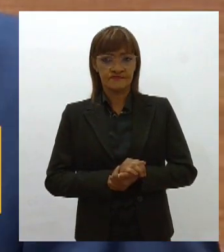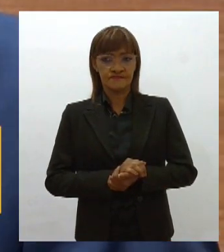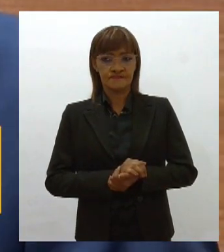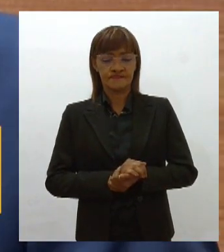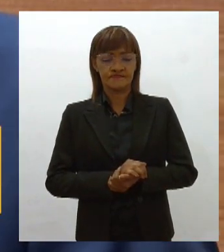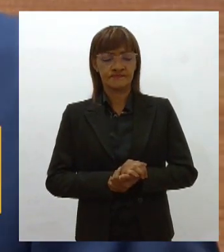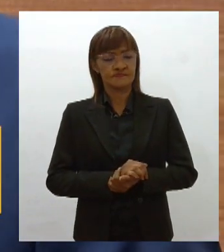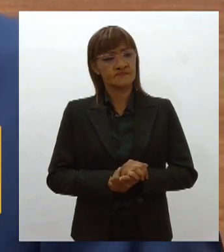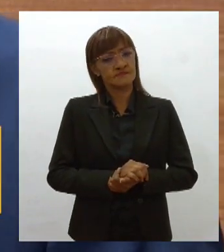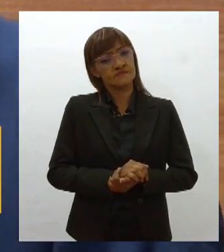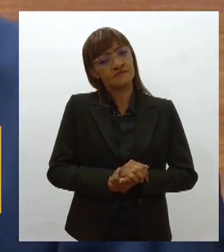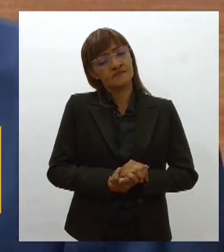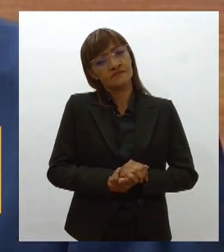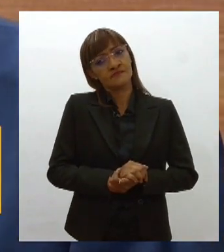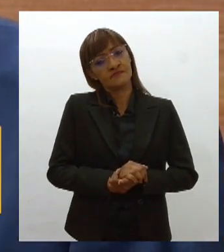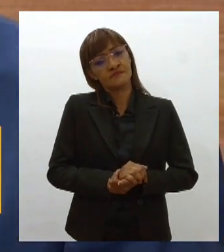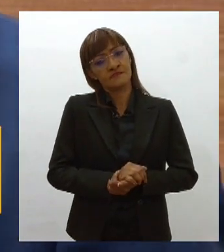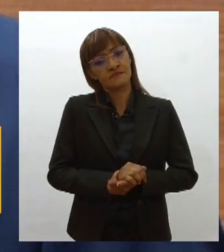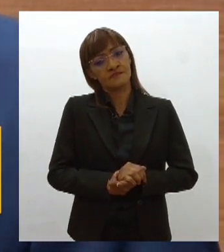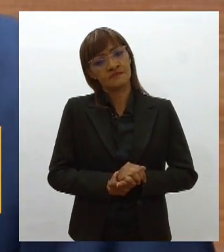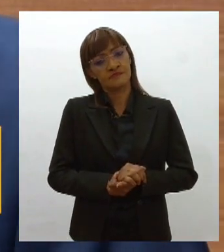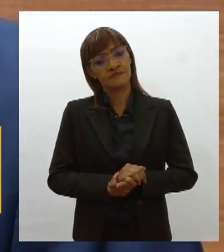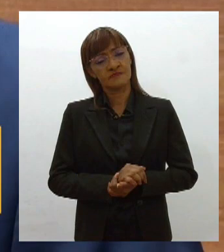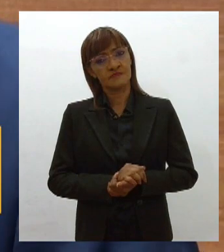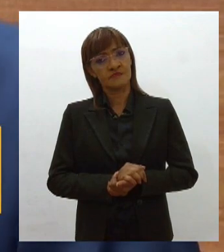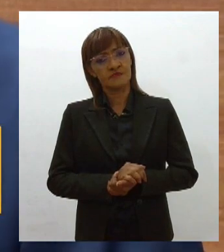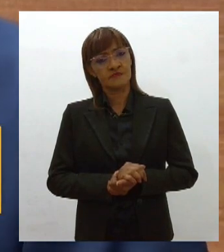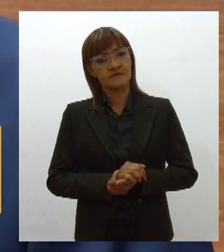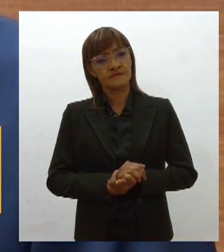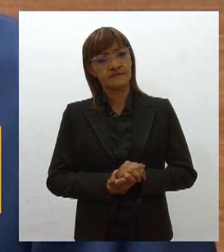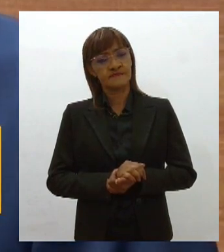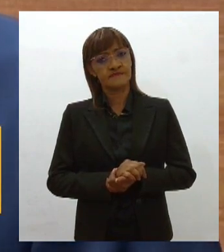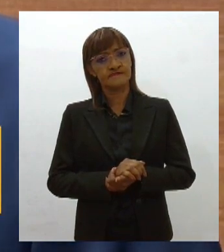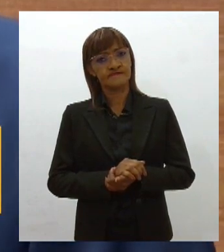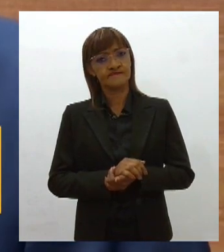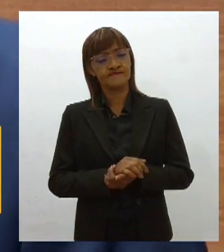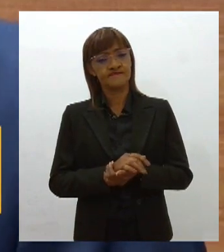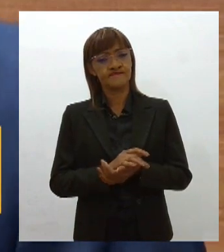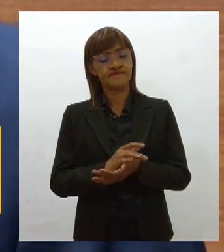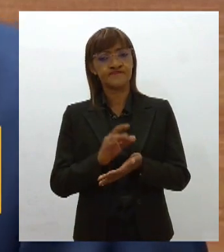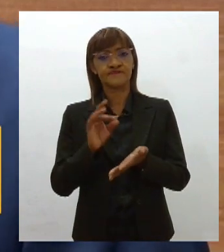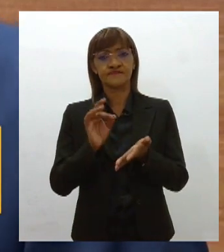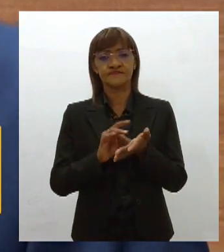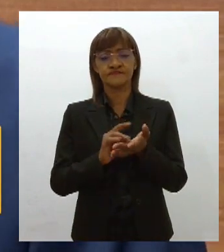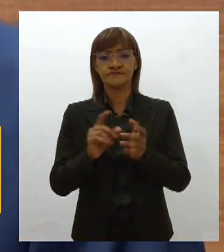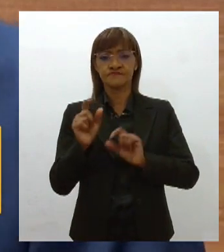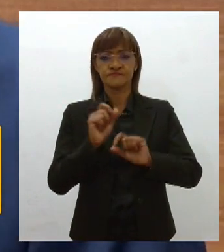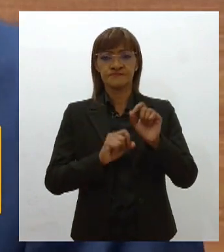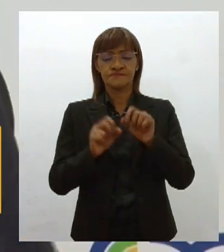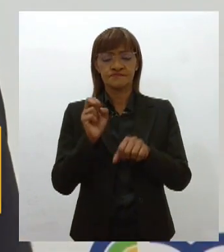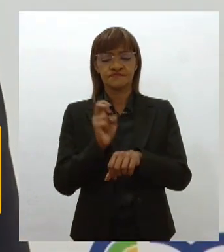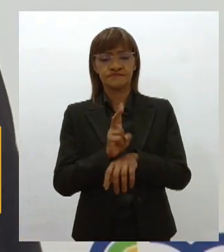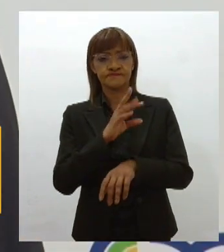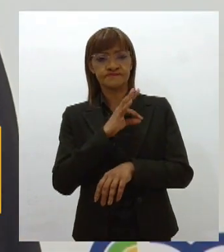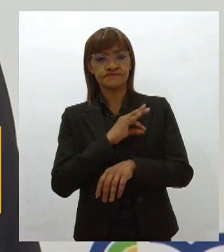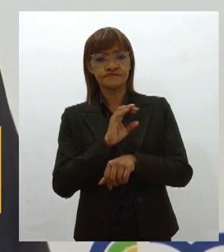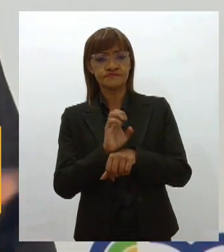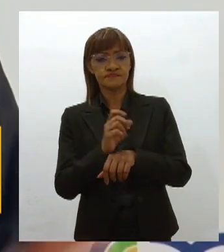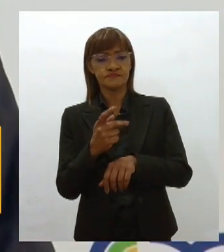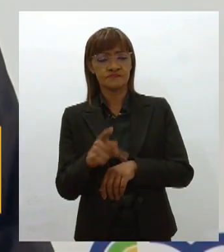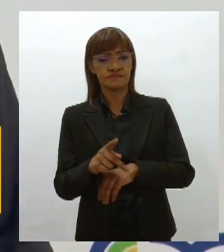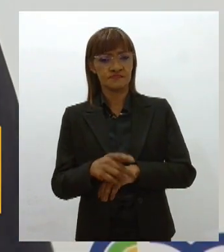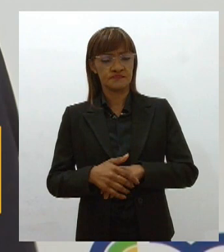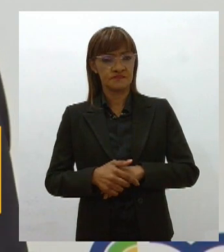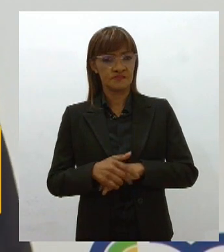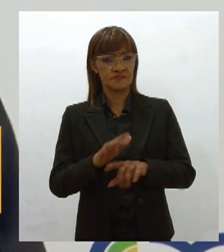O deputado questionou se essas empresas realmente trouxeram desenvolvimento e geração de emprego e renda para o Estado. Nós temos uma legislação